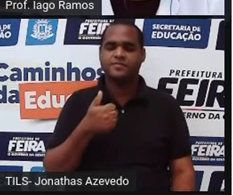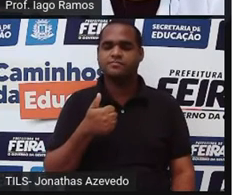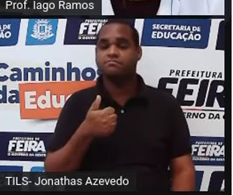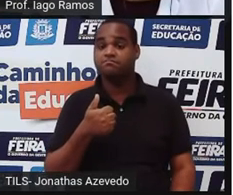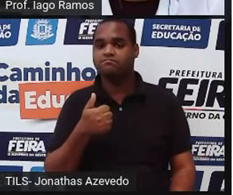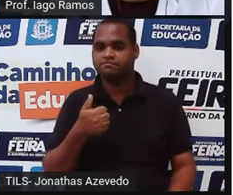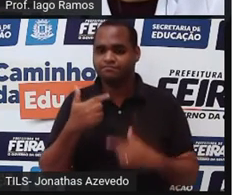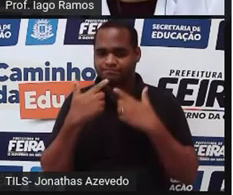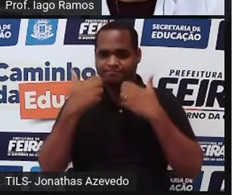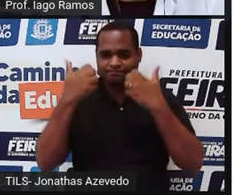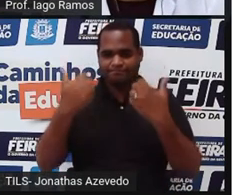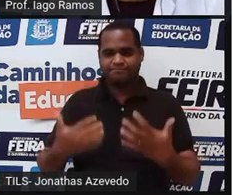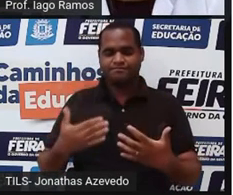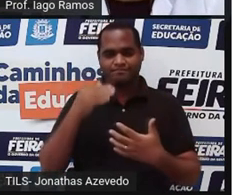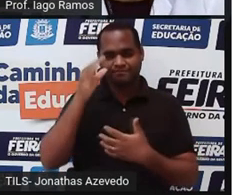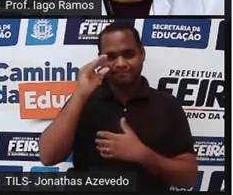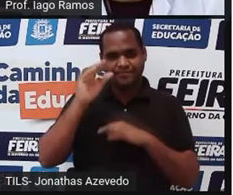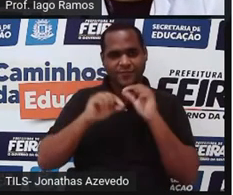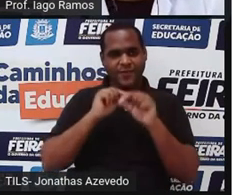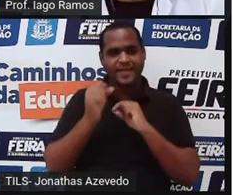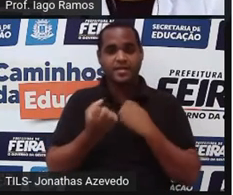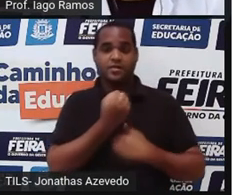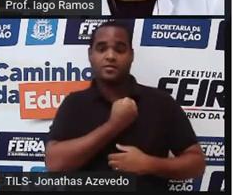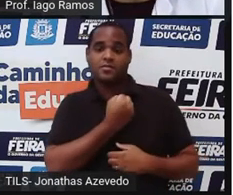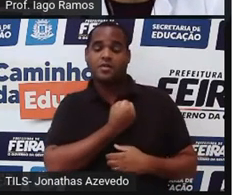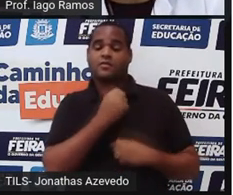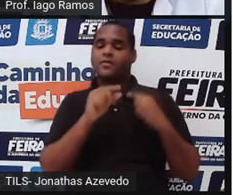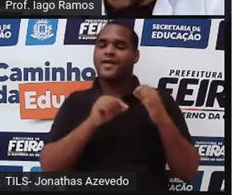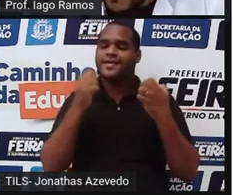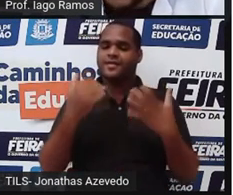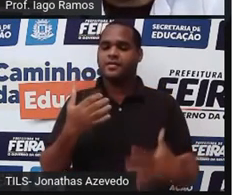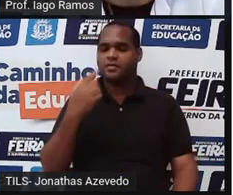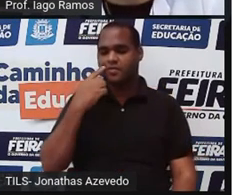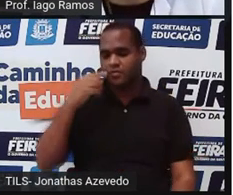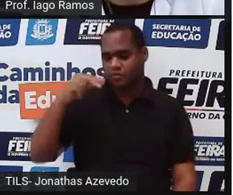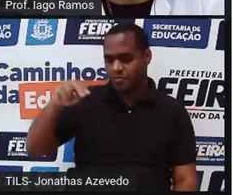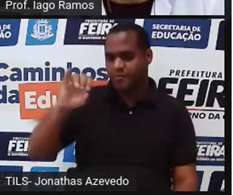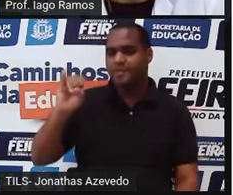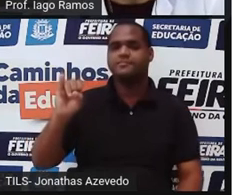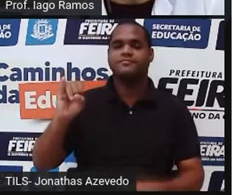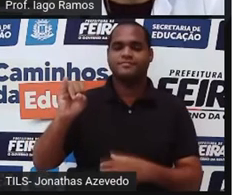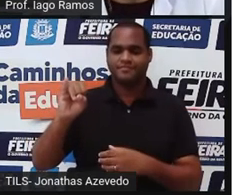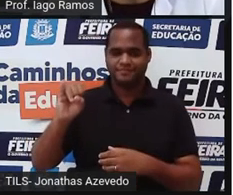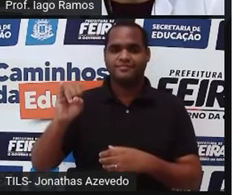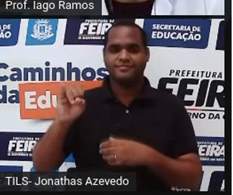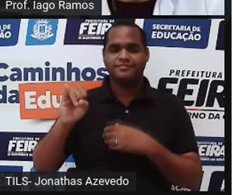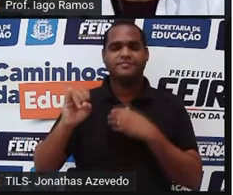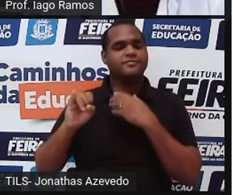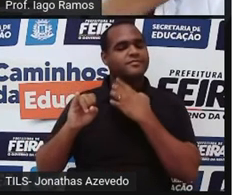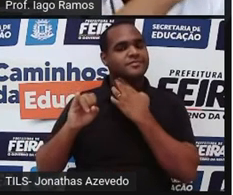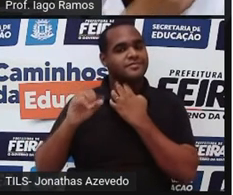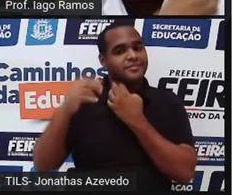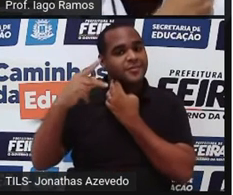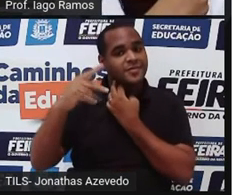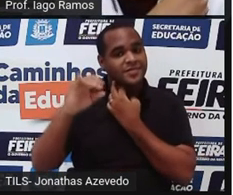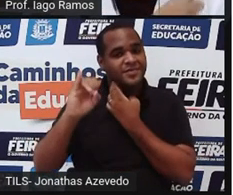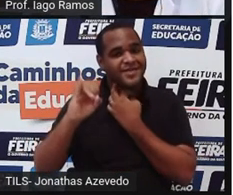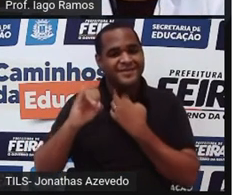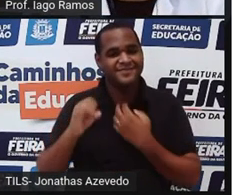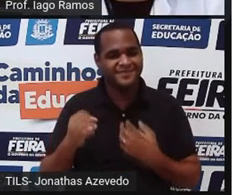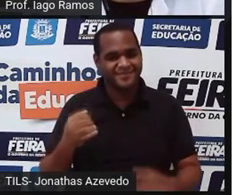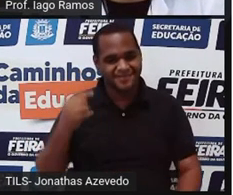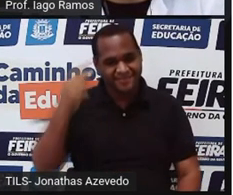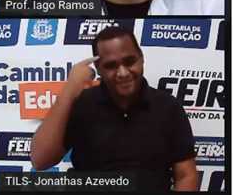deixa eu te falar agora uma curiosidade de um número que é um número irracional. Certo? E é o π que